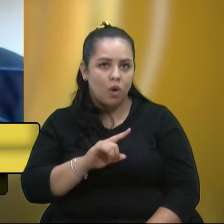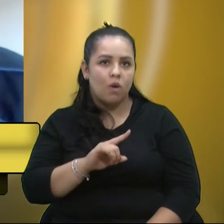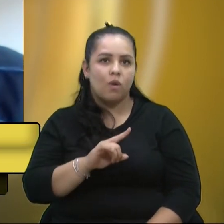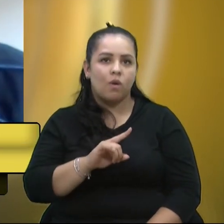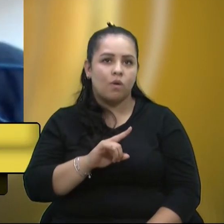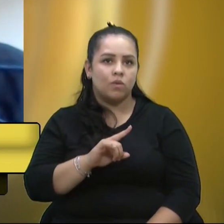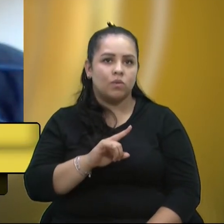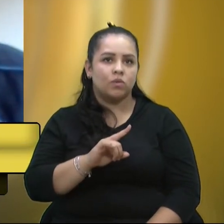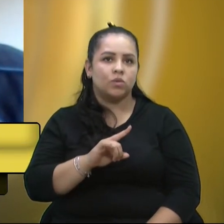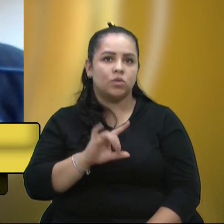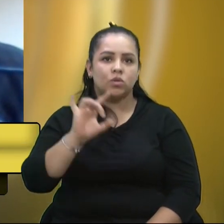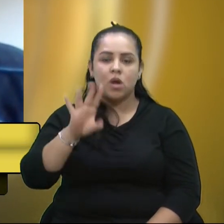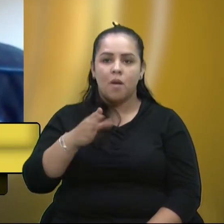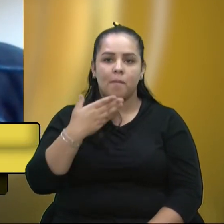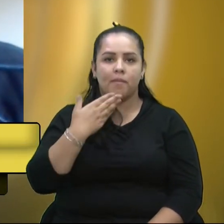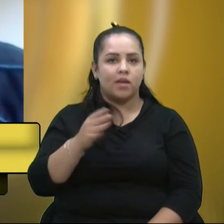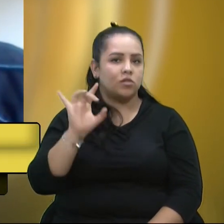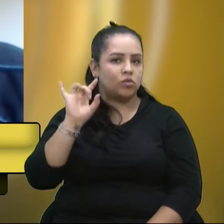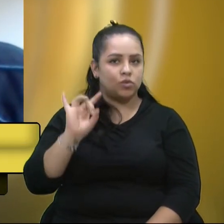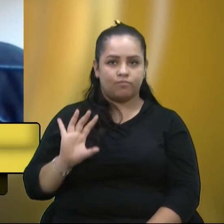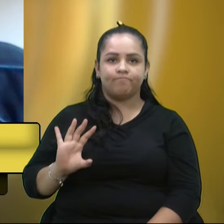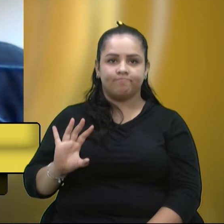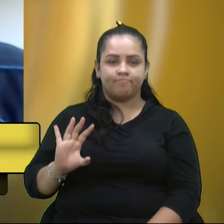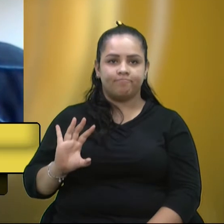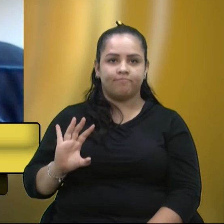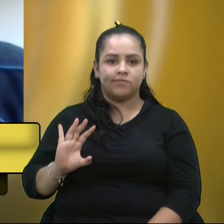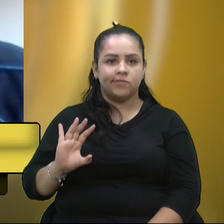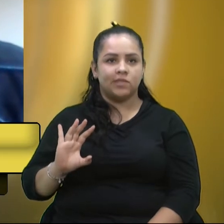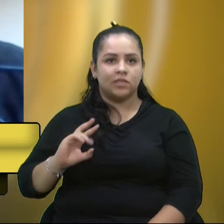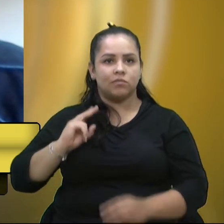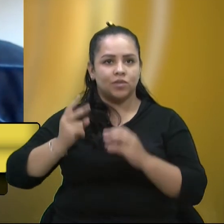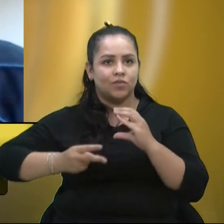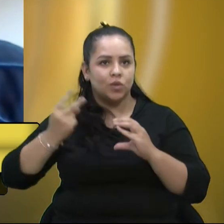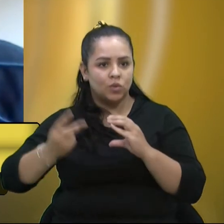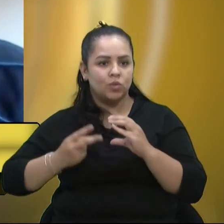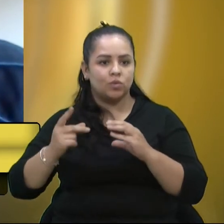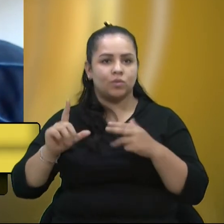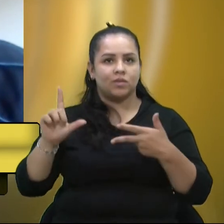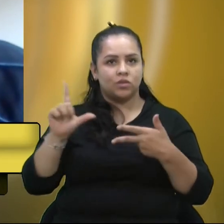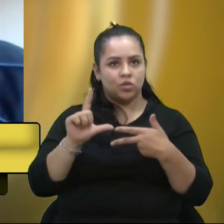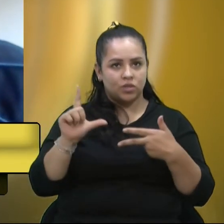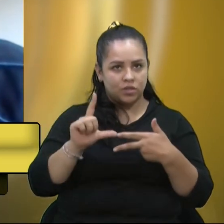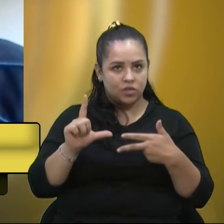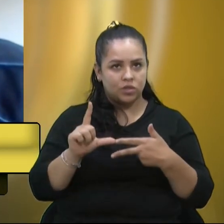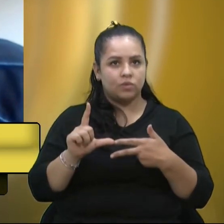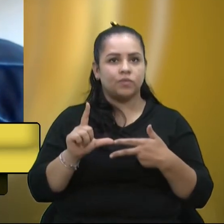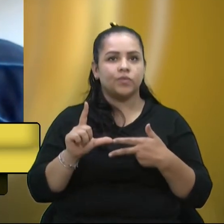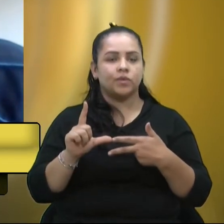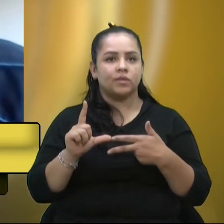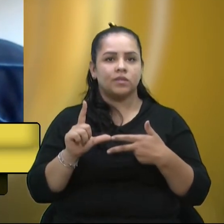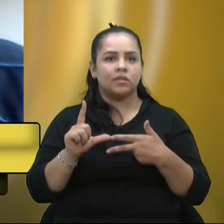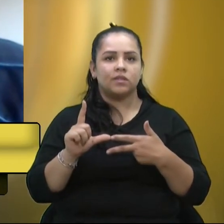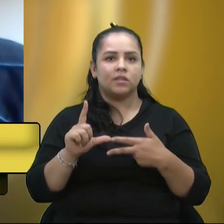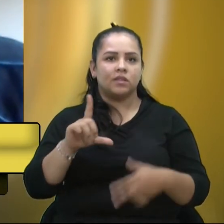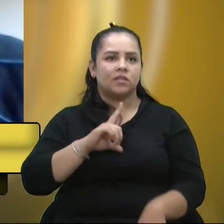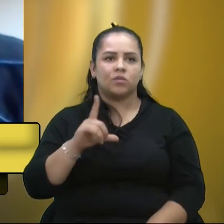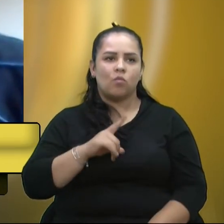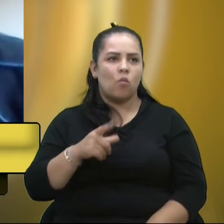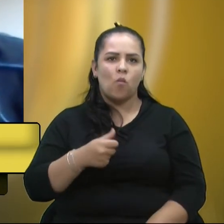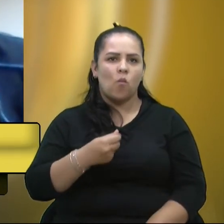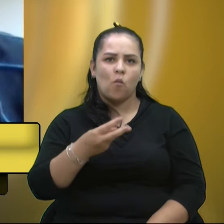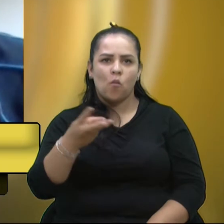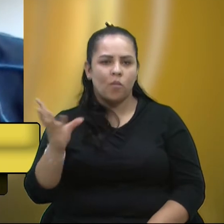o nosso único questionamento. A Câmara, o Poder Legislativo, e das tantas